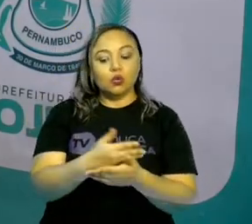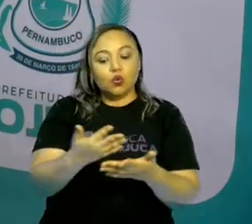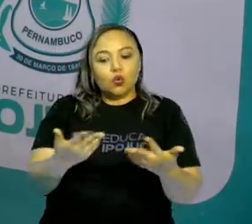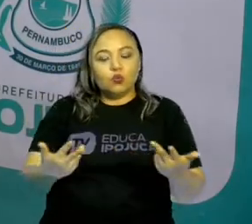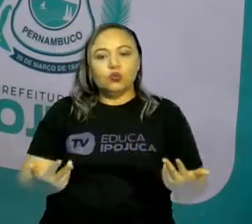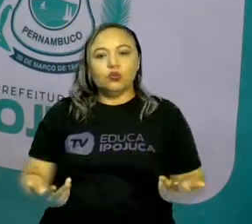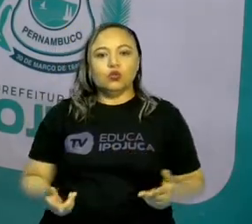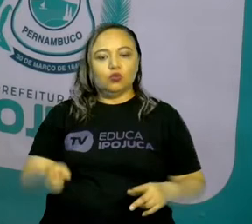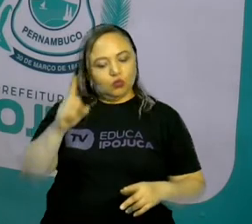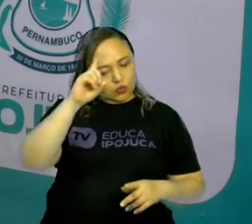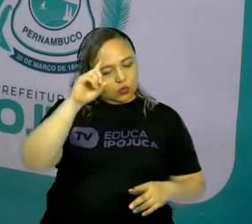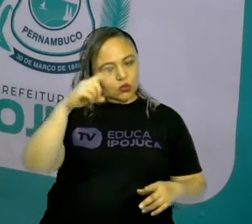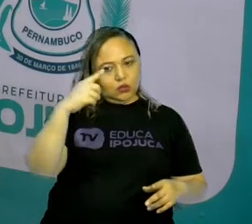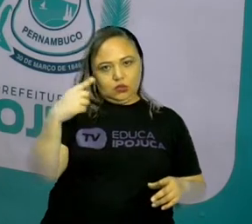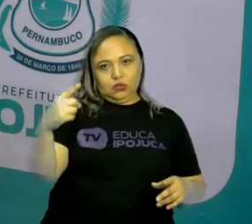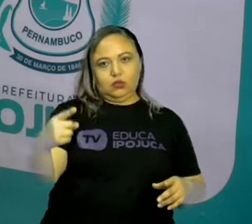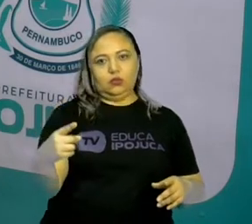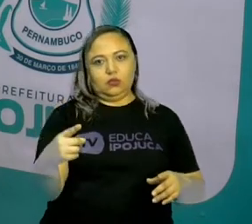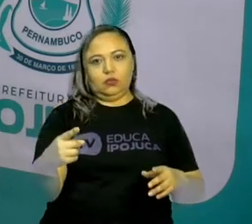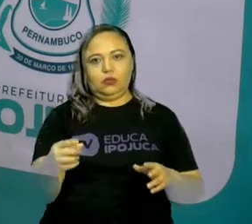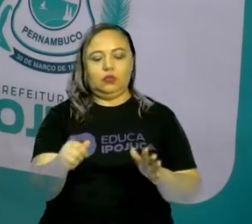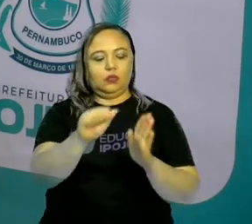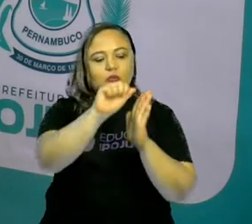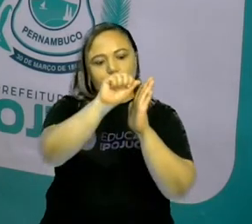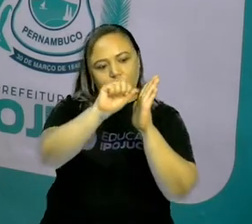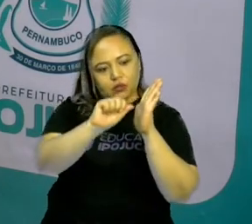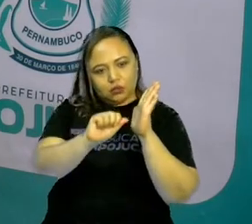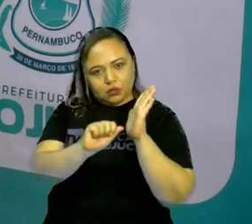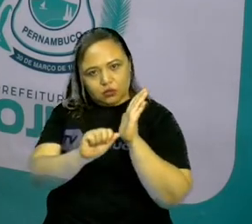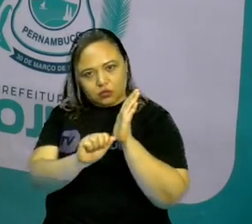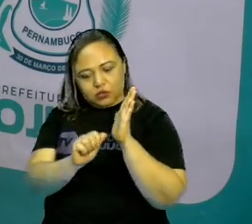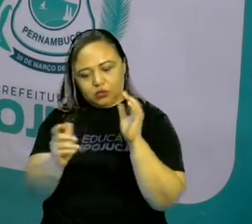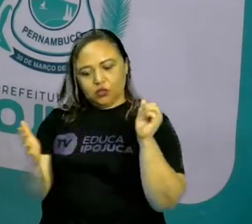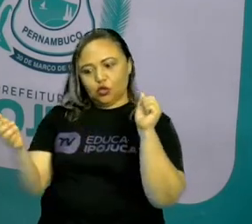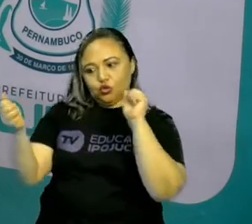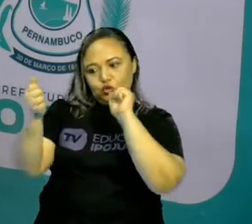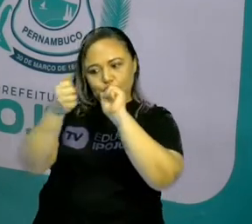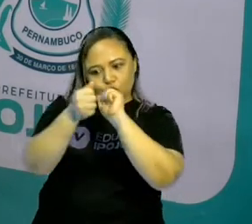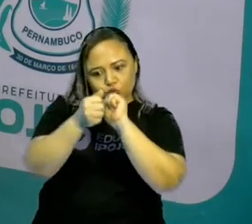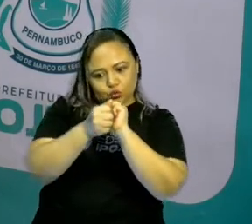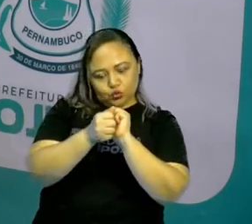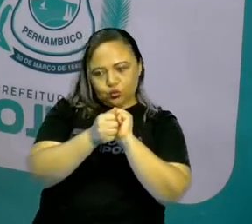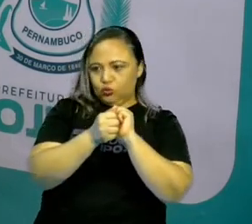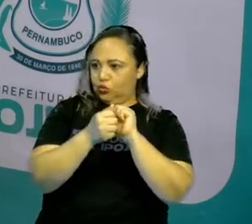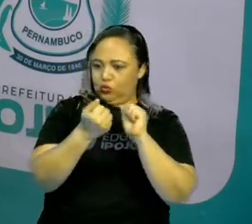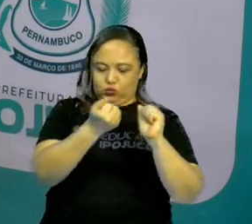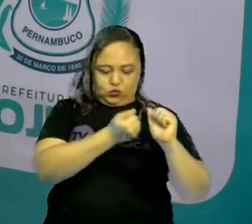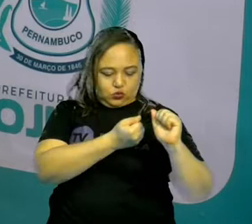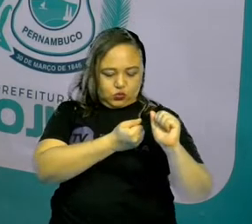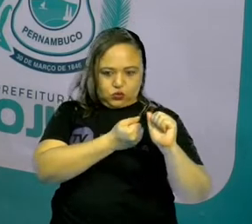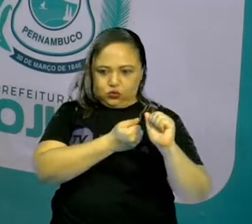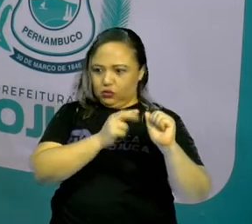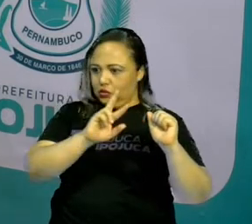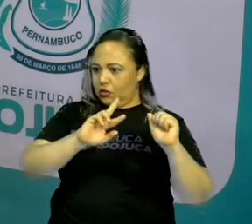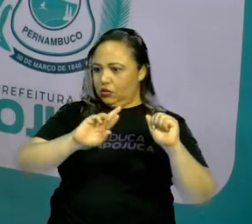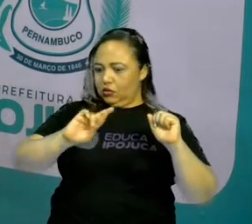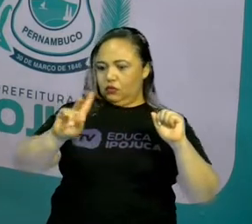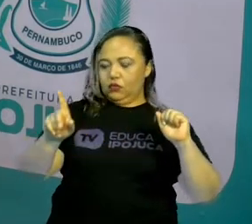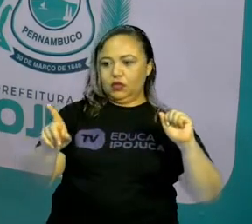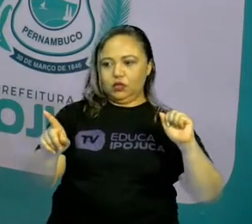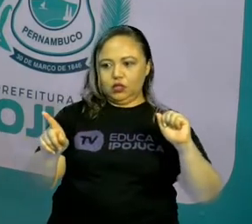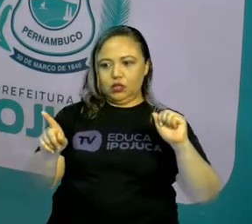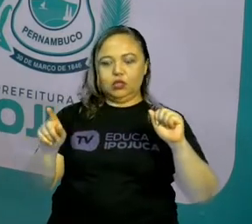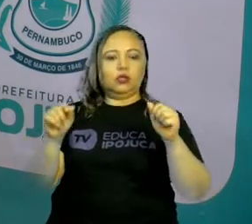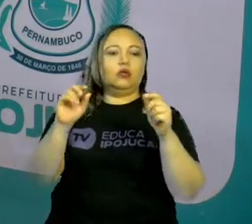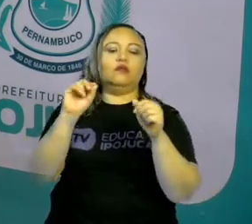que interessante. Tem os algarismos. Então, quando eu junto dois diferentes ou iguais, eles formam o